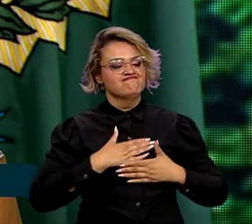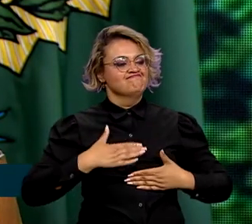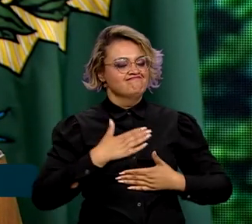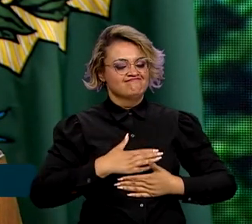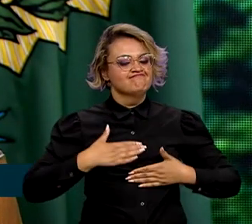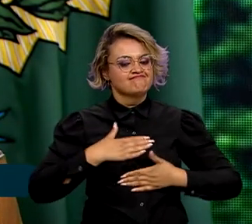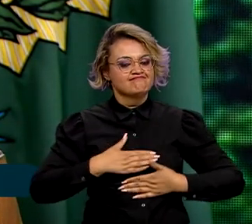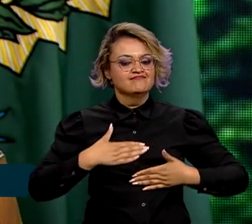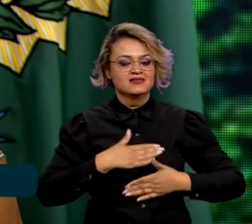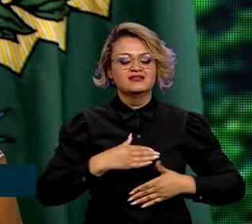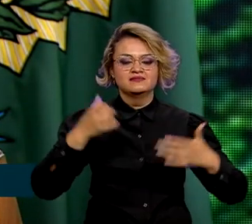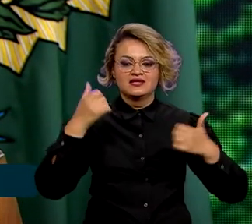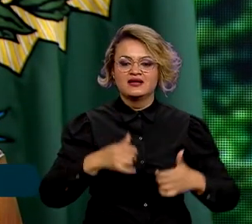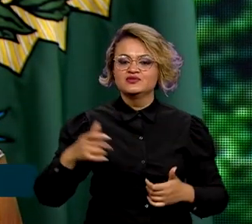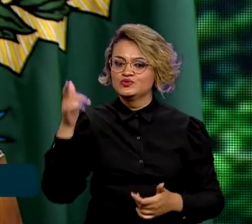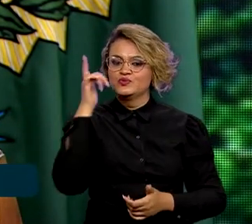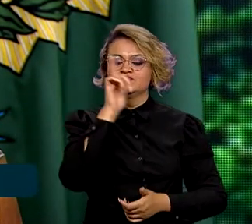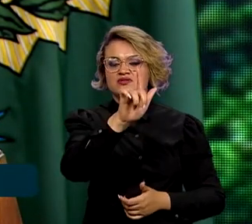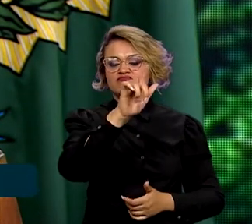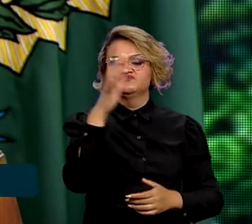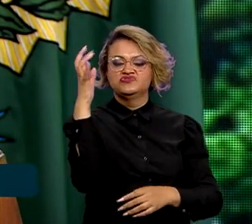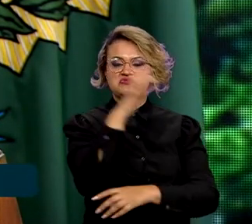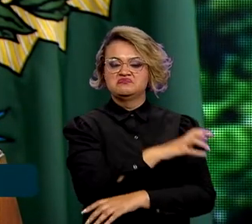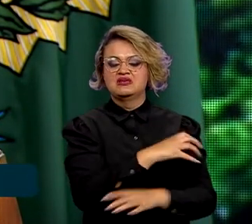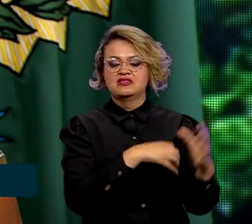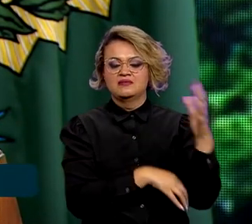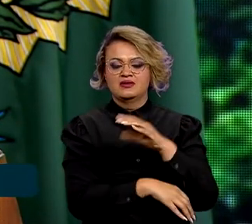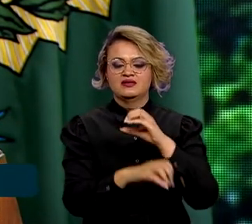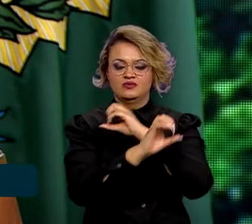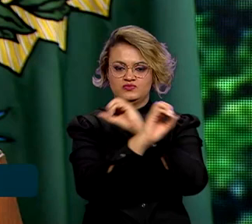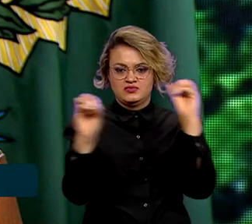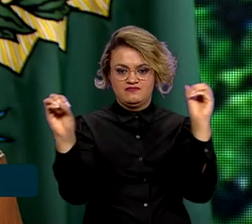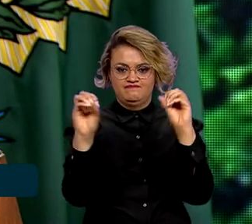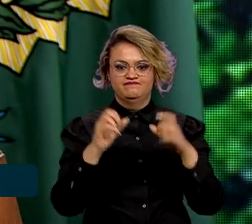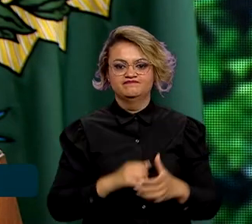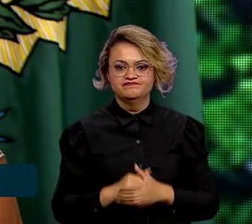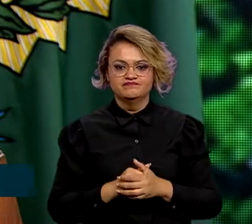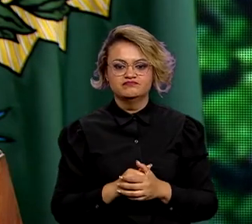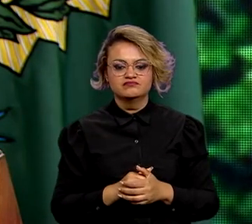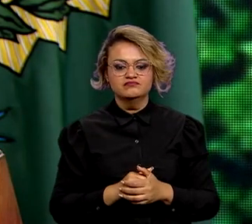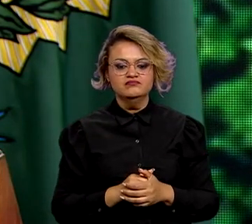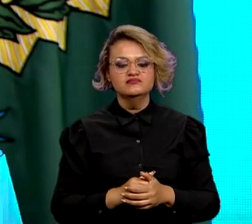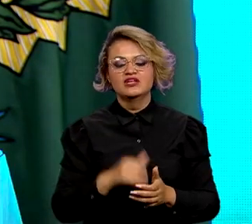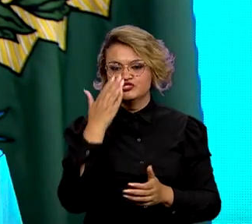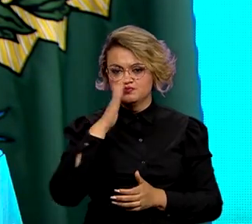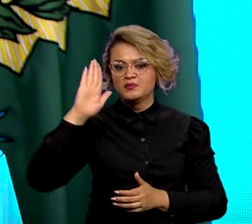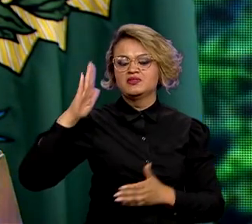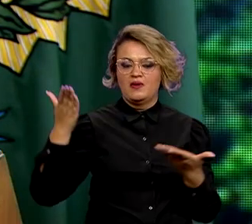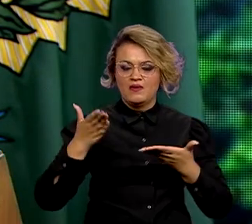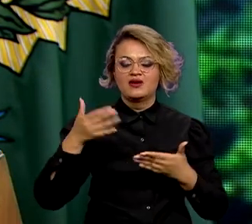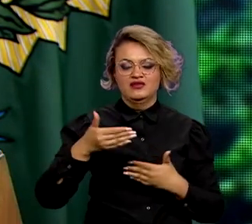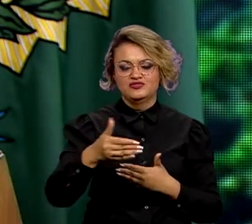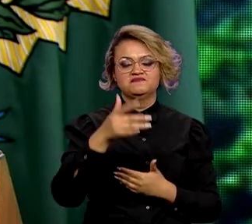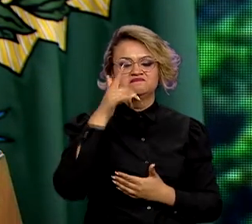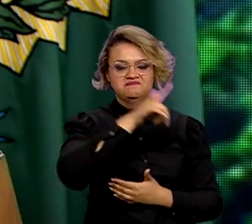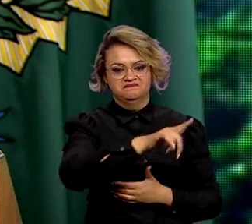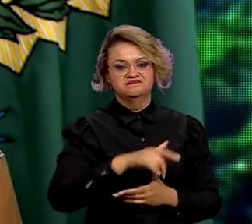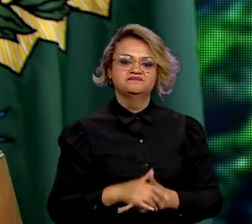dizer, atingimos o desmatamento zero que prometemos durante a nossa campanha.